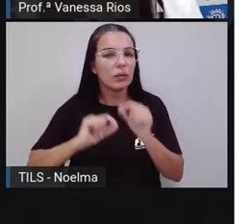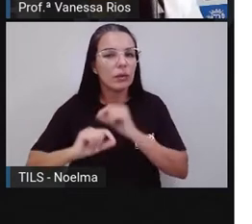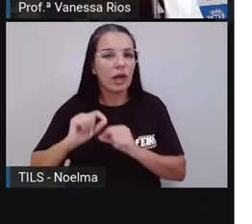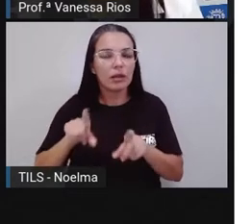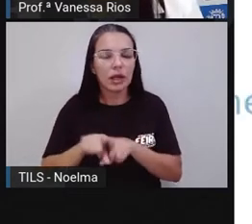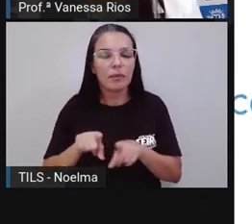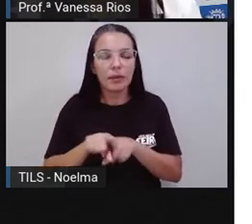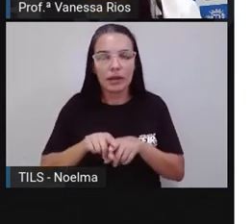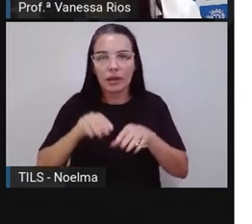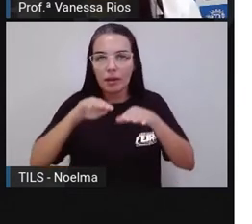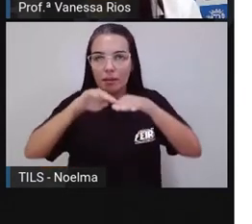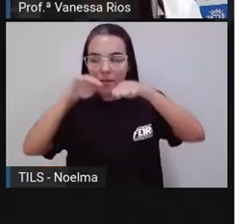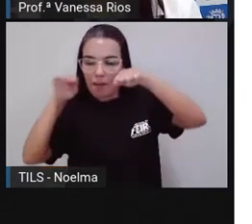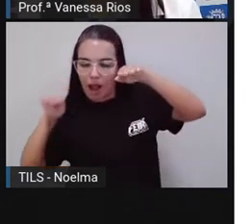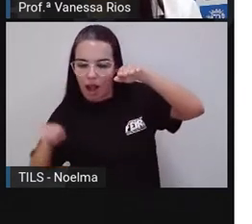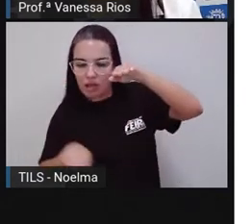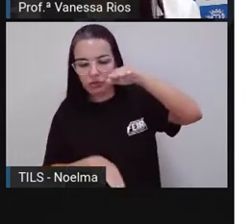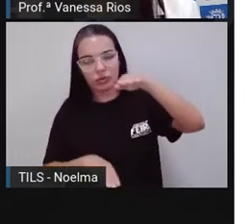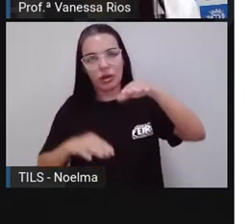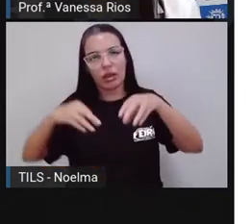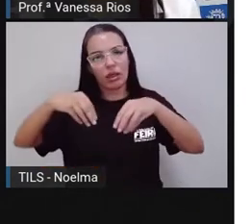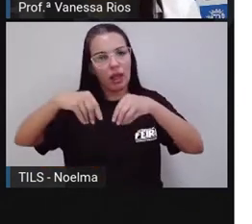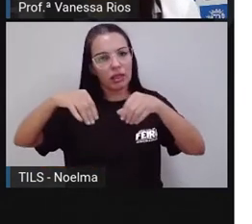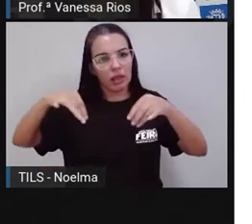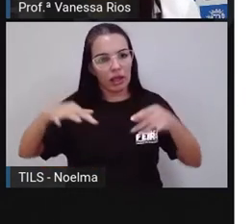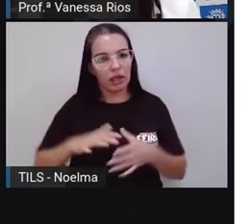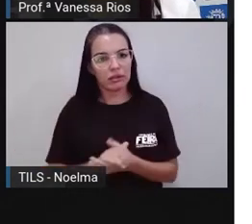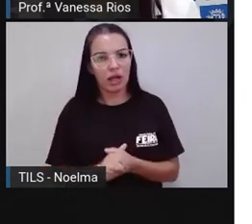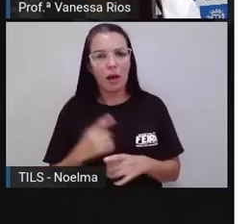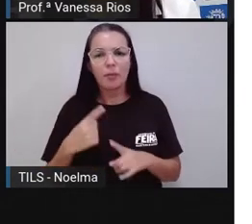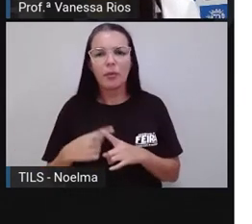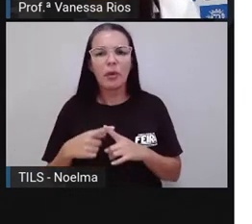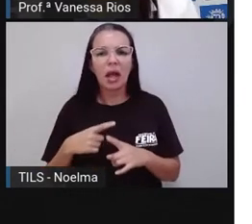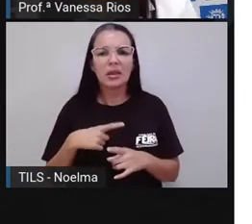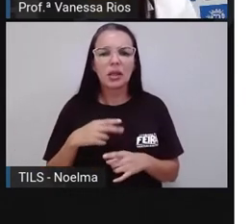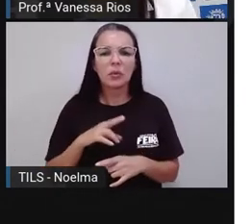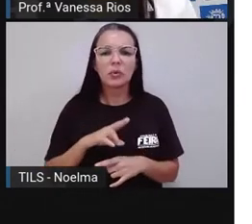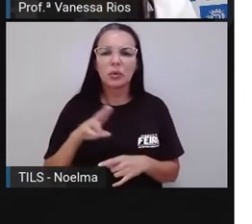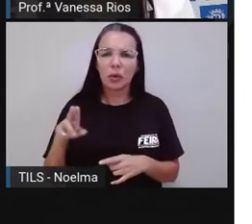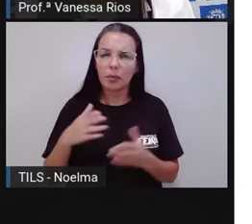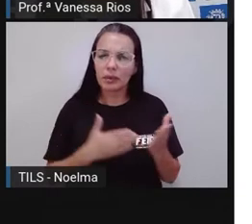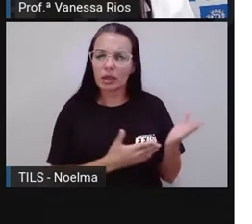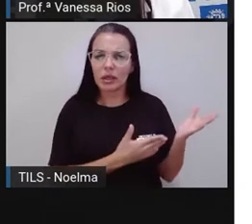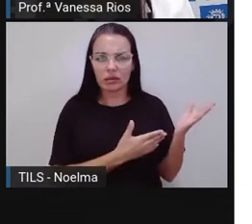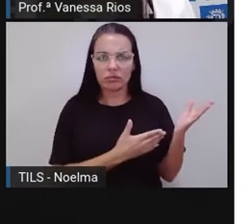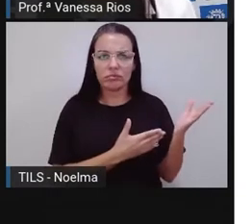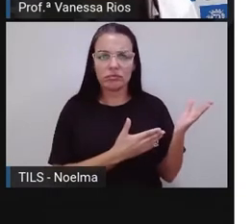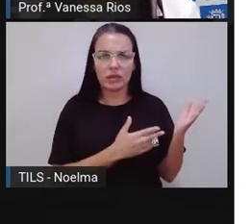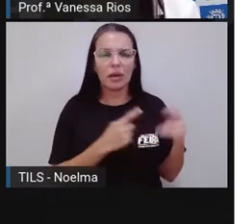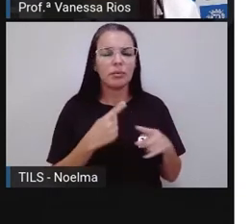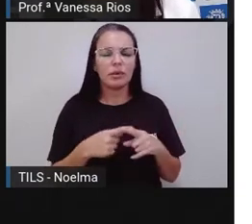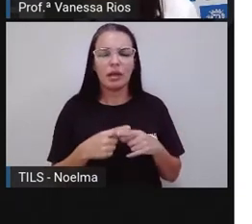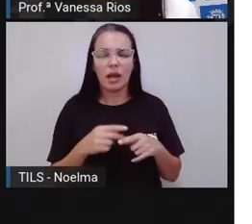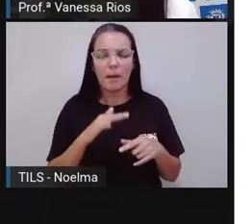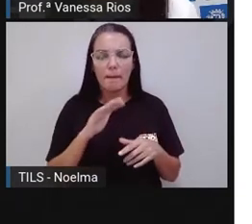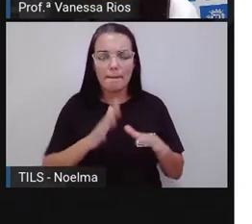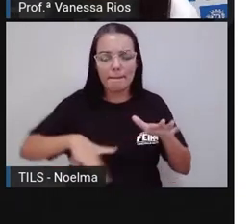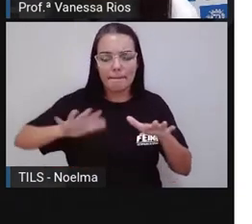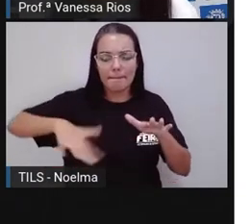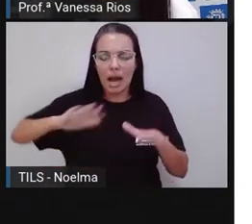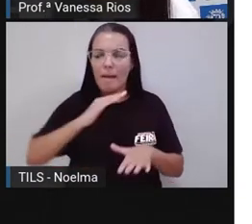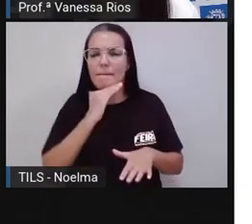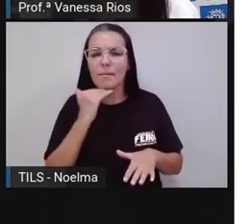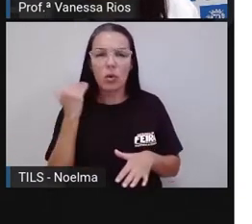da face da terra. E por que que ele recebe esse nome? Lembrem que a própria perguntou anteriormente. A quantidade